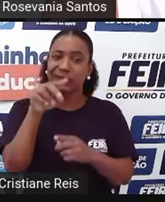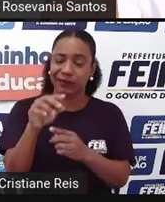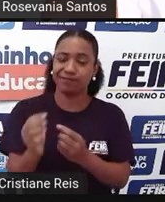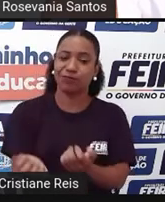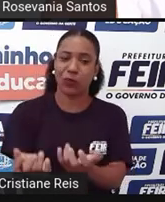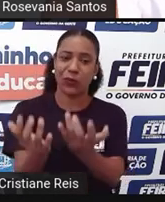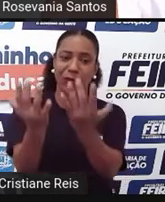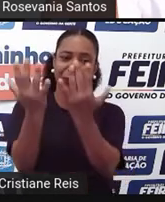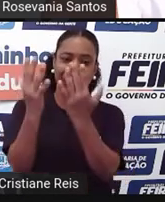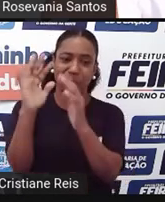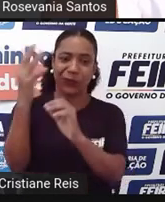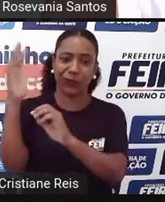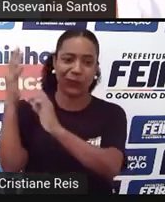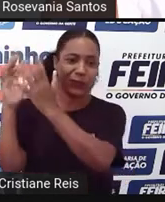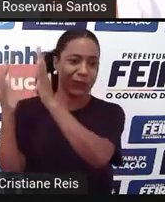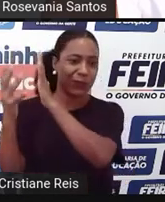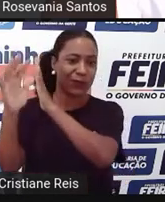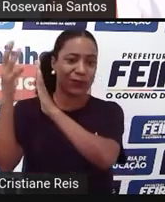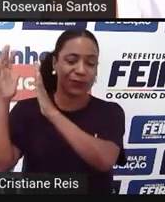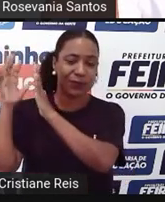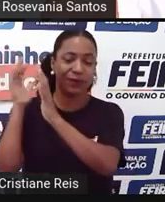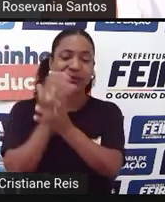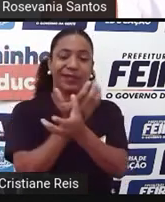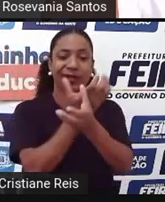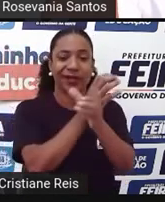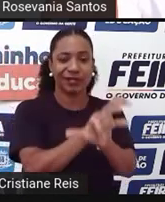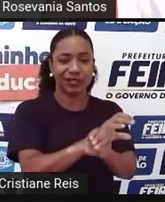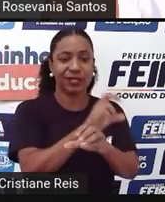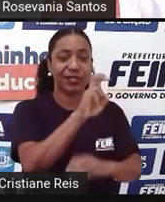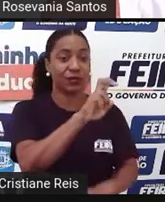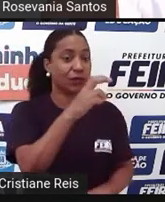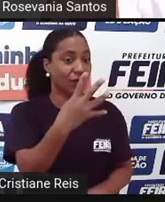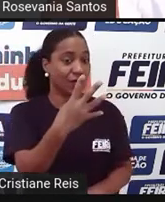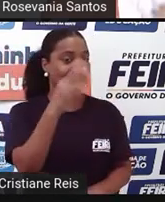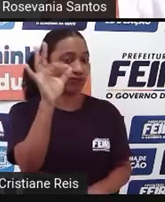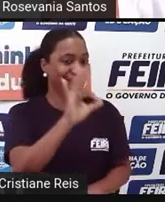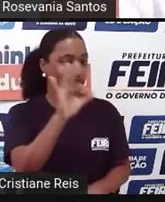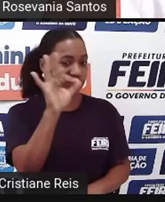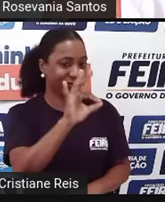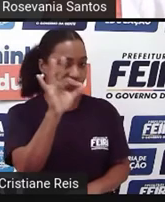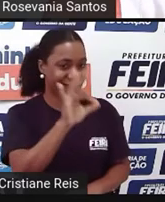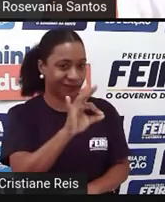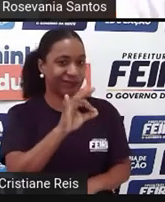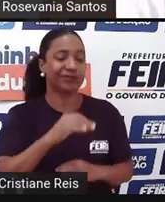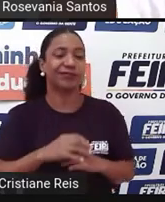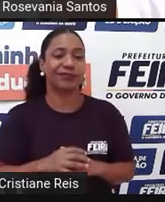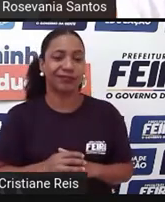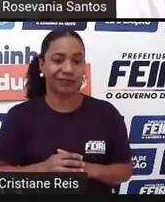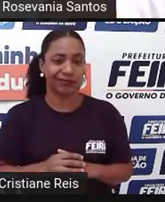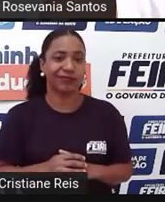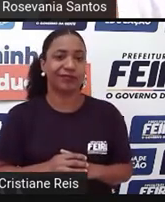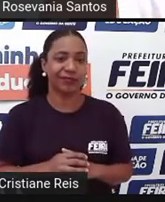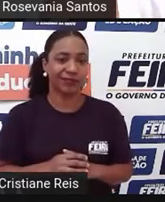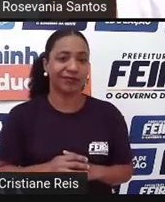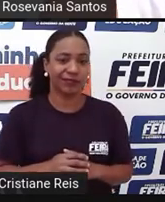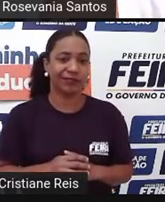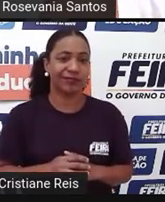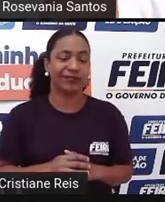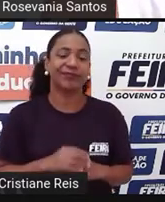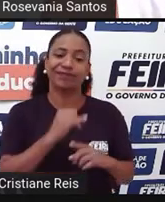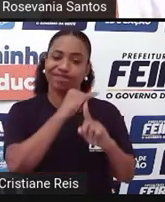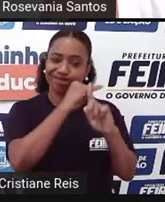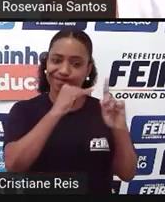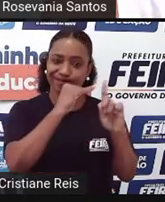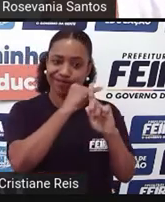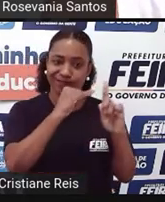Amazônia, né, a Caatinga, o que resta é apenas 54%, então a gente já devastou, né, quase a